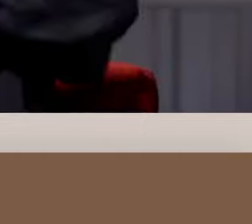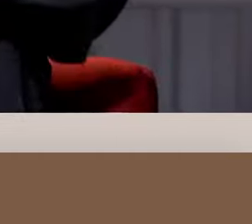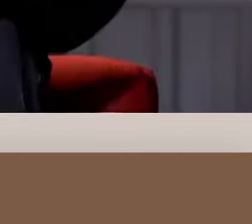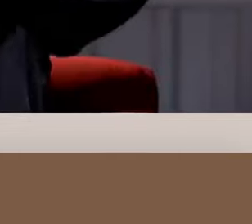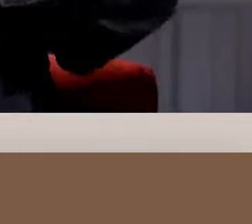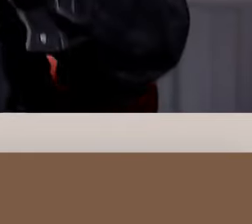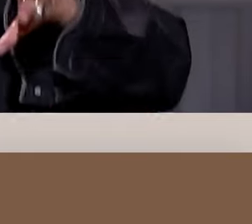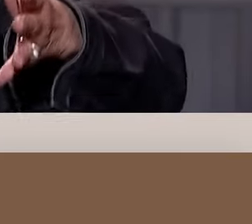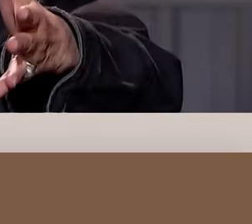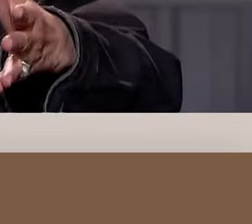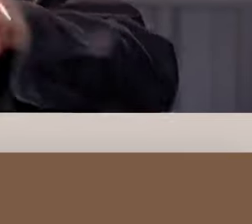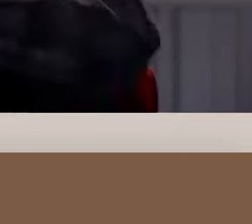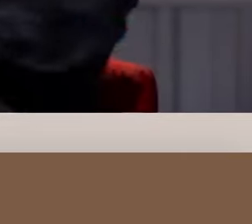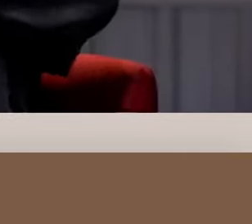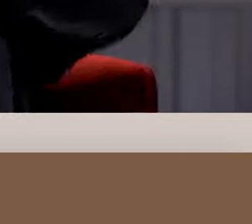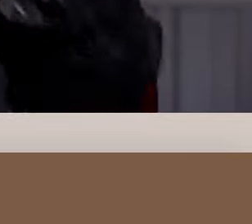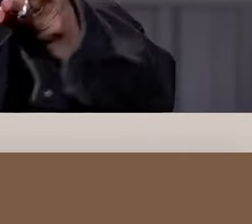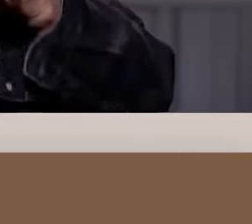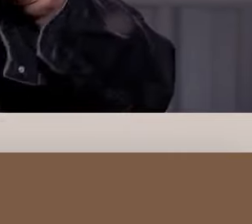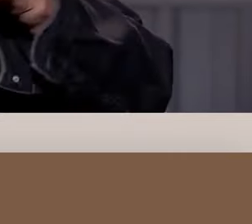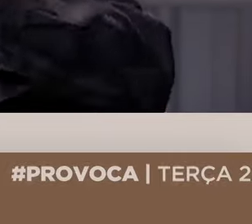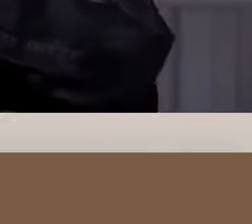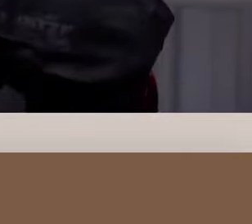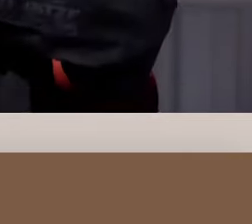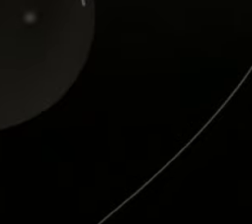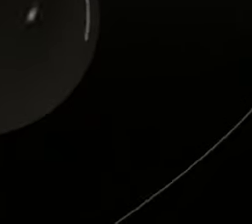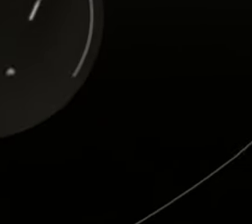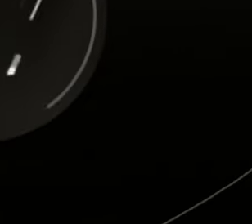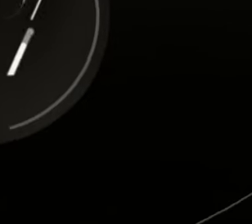No Corinthians, nós conseguimos com o título.